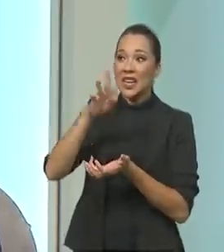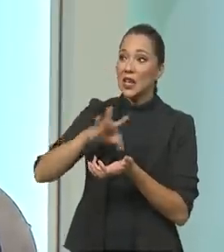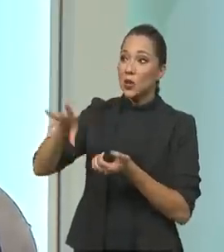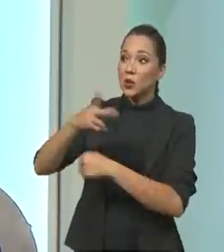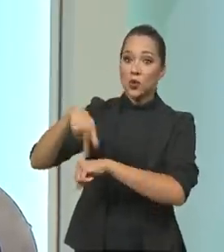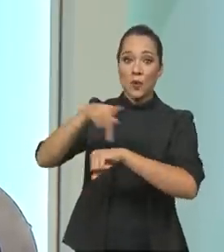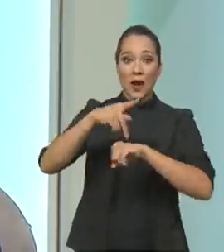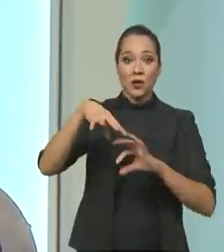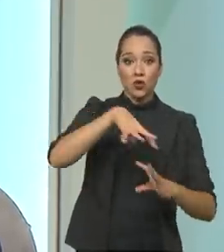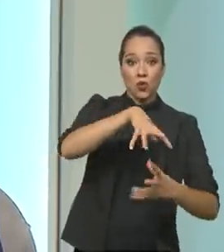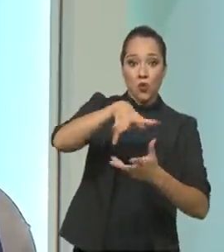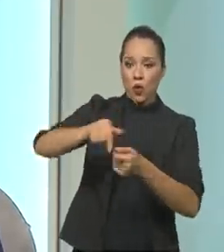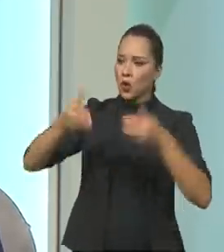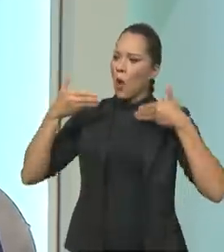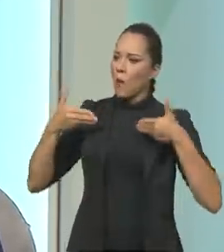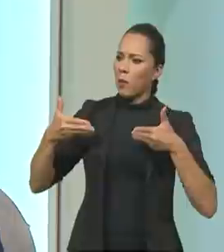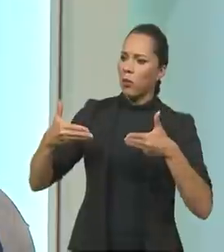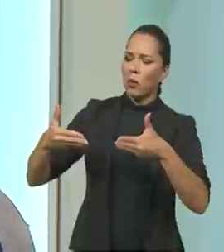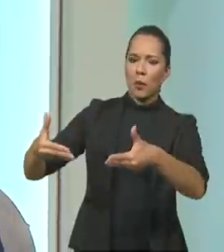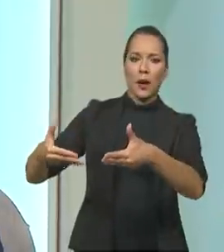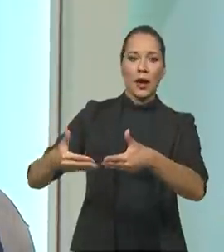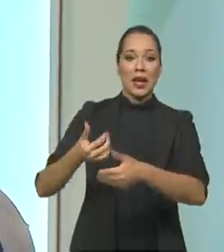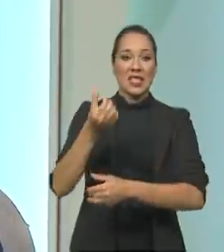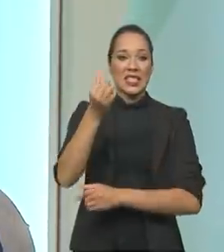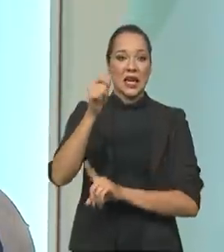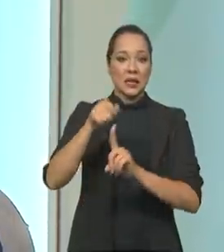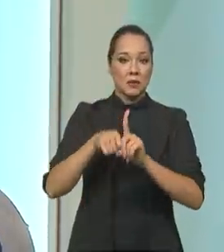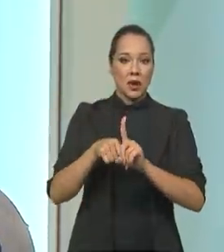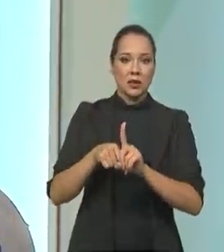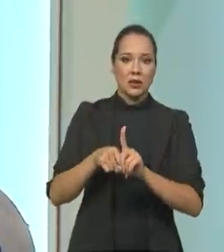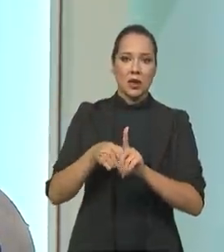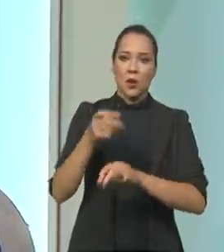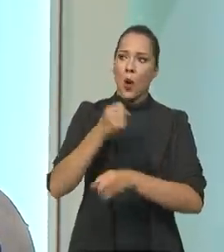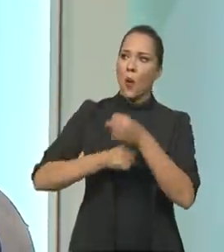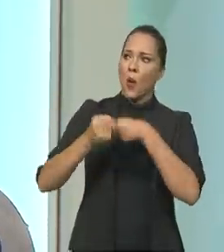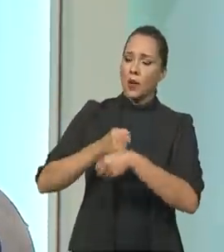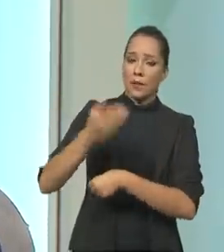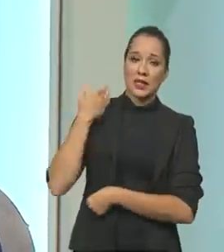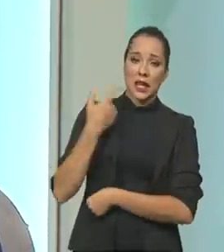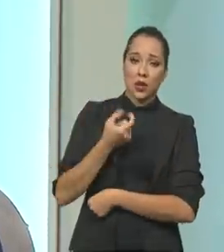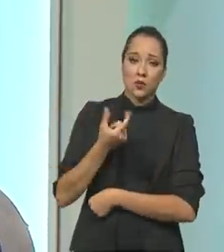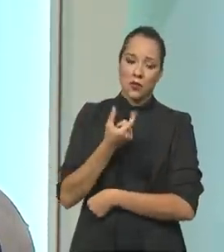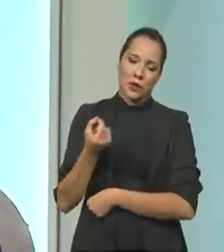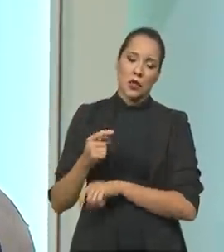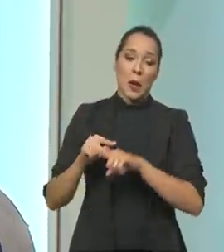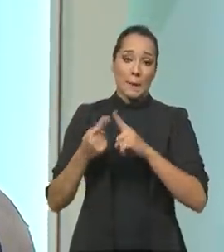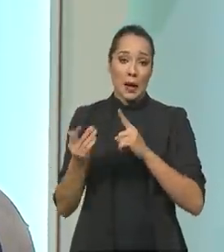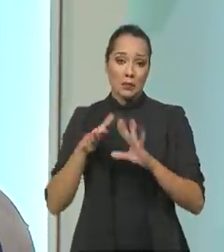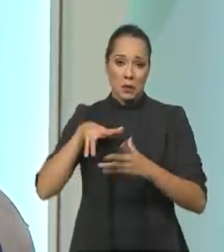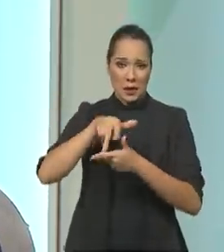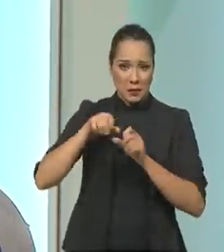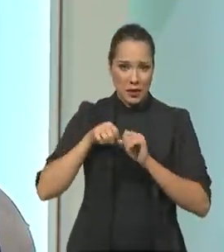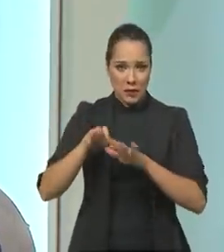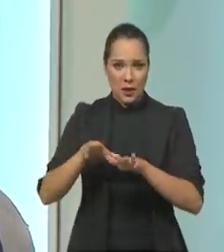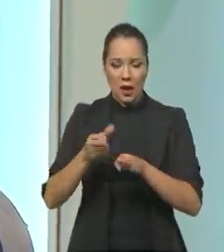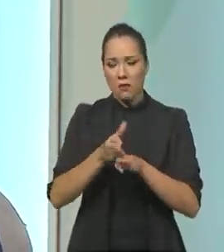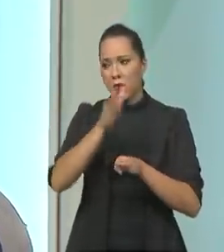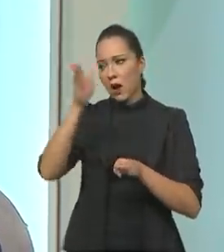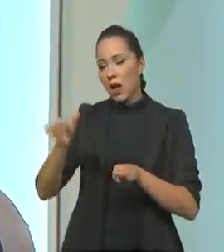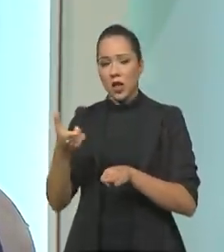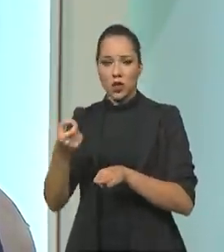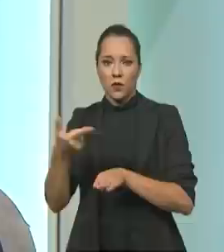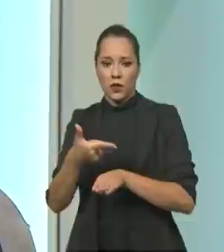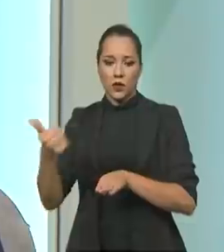todos os países do mundo que ocorre sazonalmente. Seria o ano passado, 2020. Mas, por conta da pandemia, foi adiada para